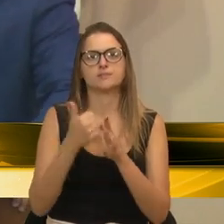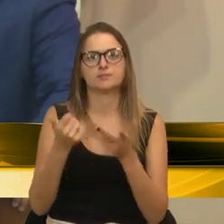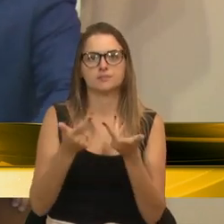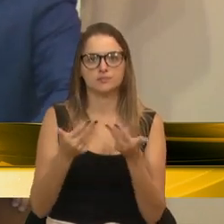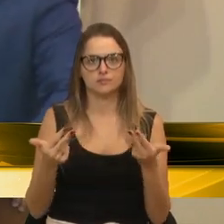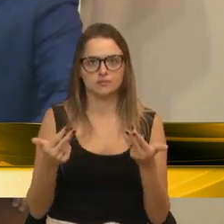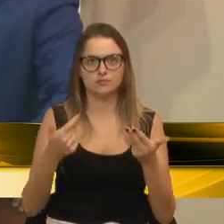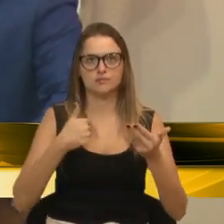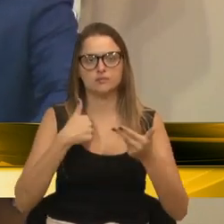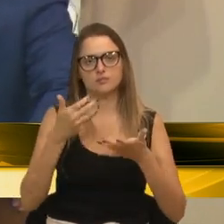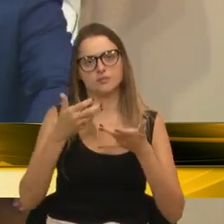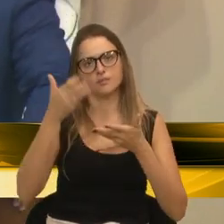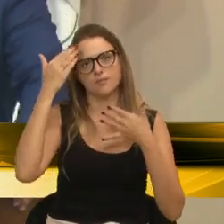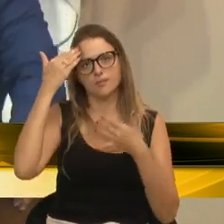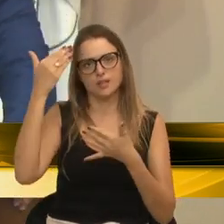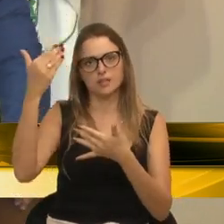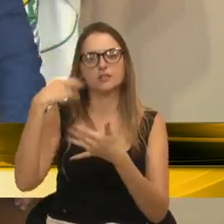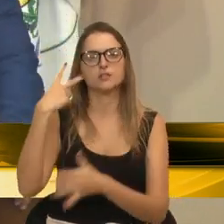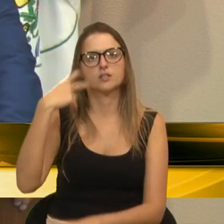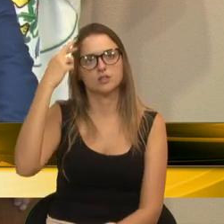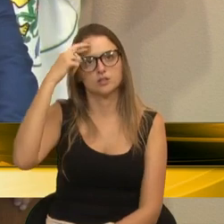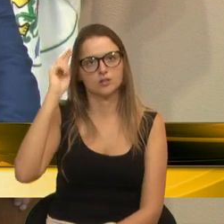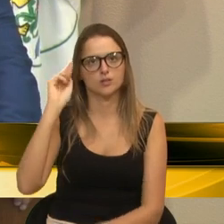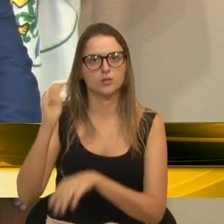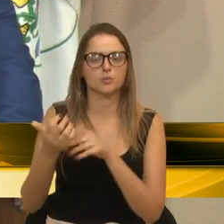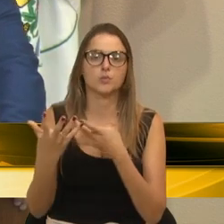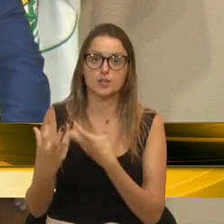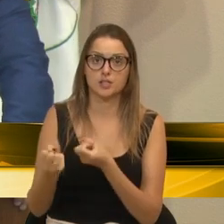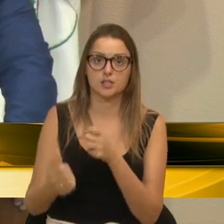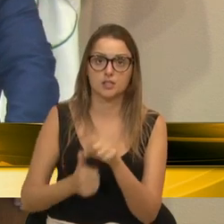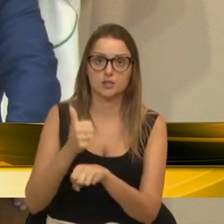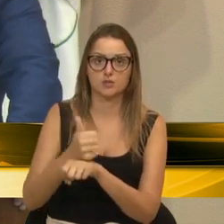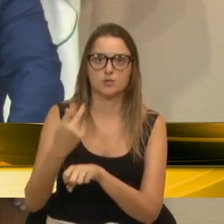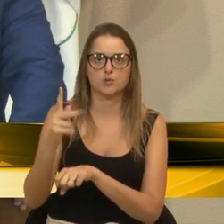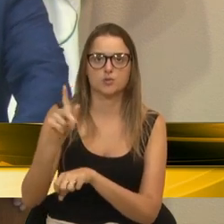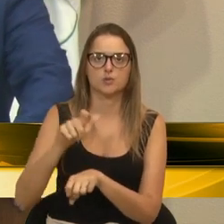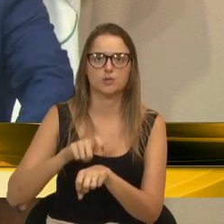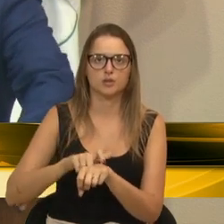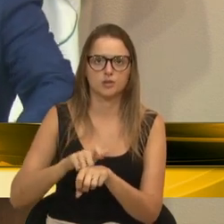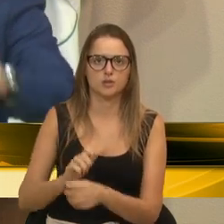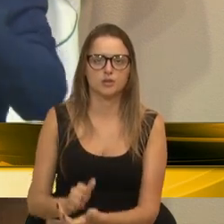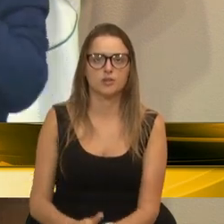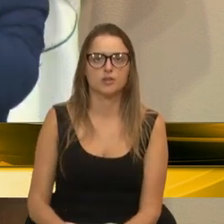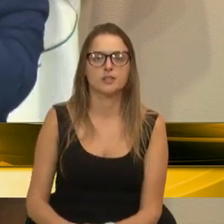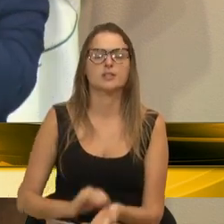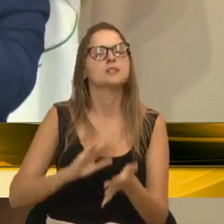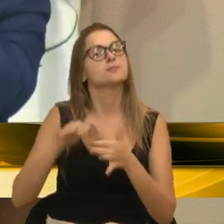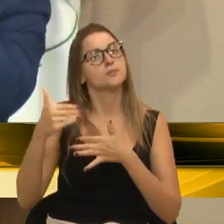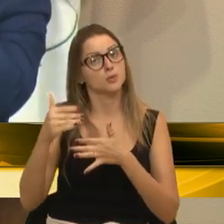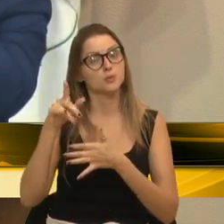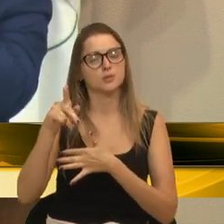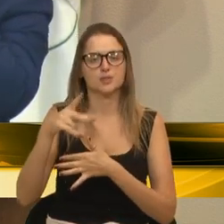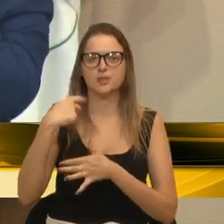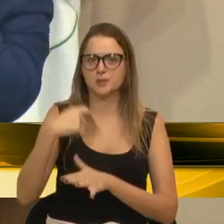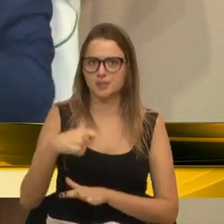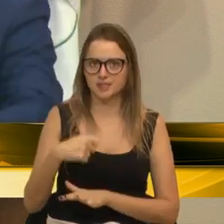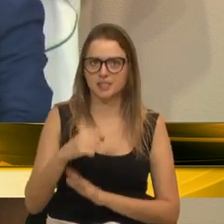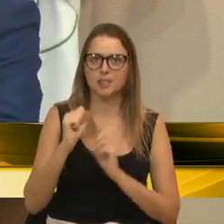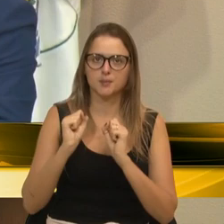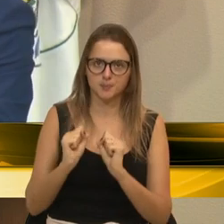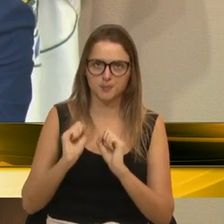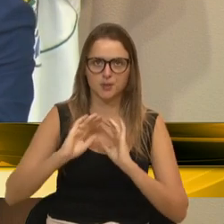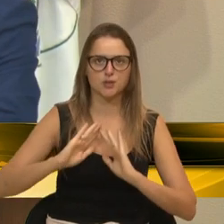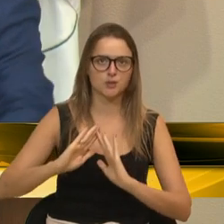primeiramente agradecer ao vereador Rafael Bueno pela cedência do espaço e assim que necessitar, o senhor pode